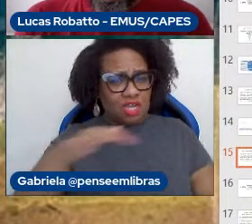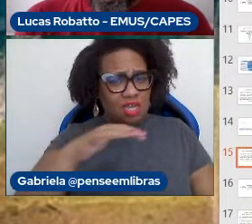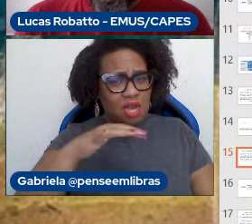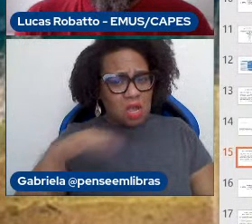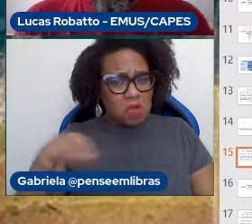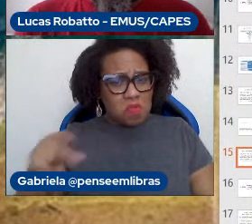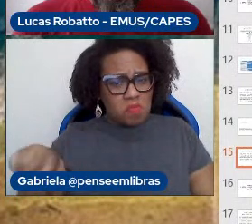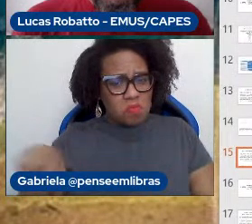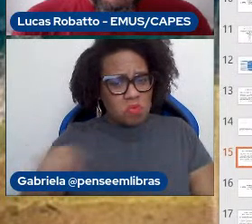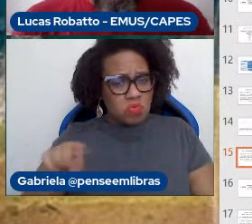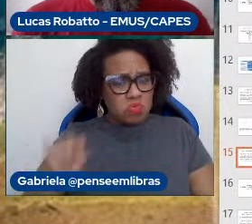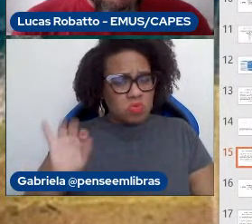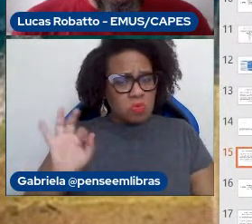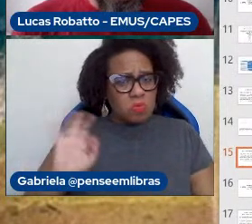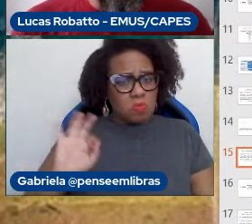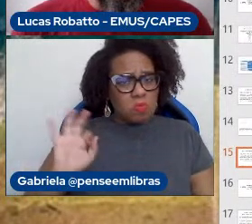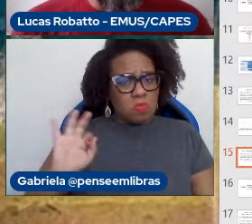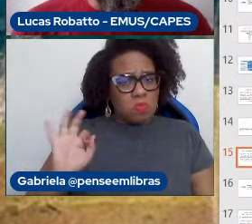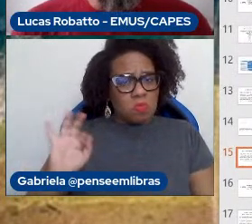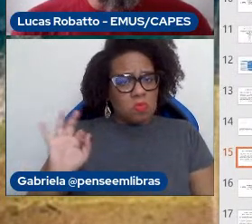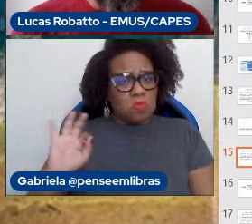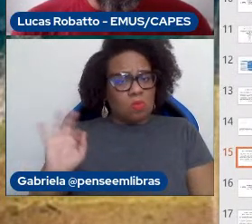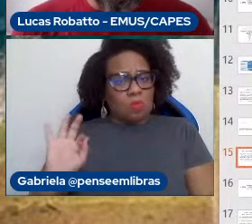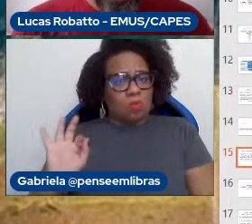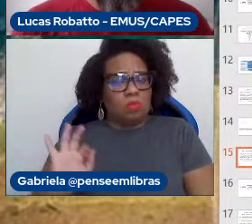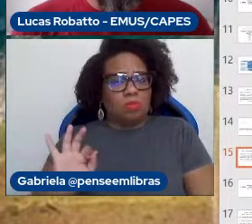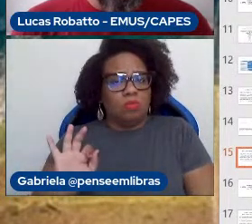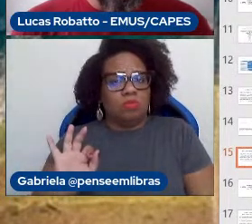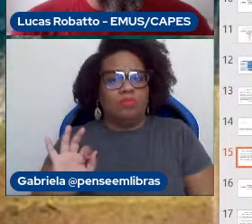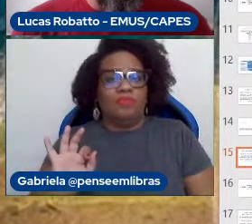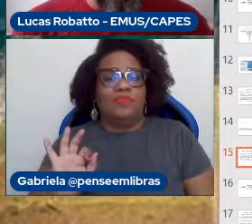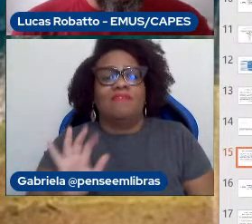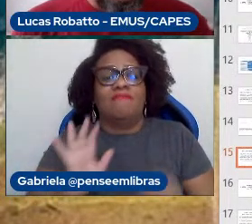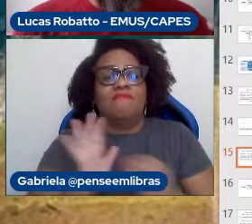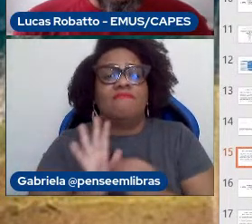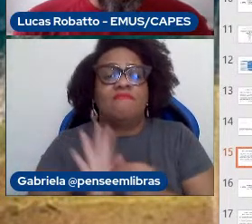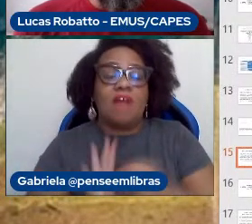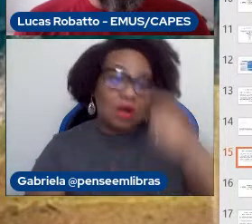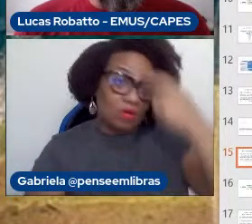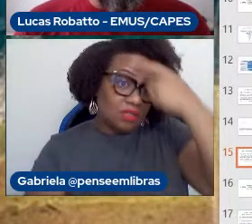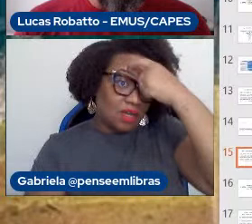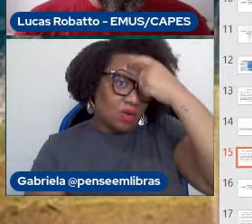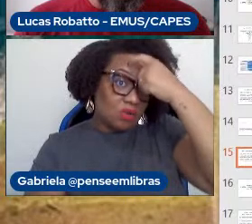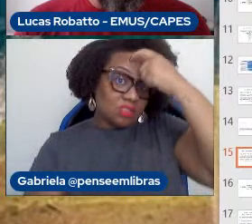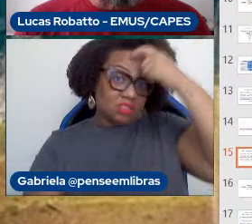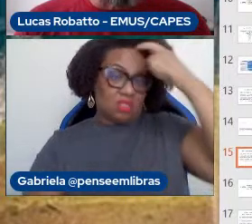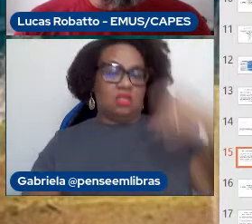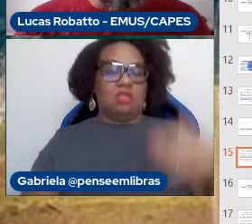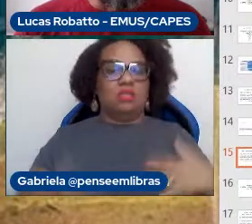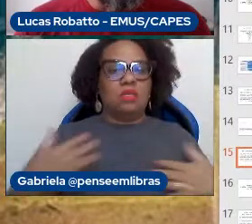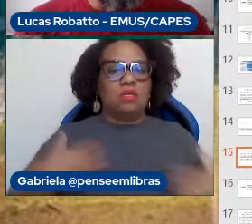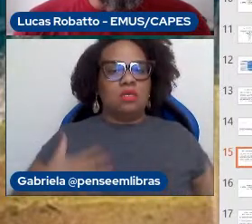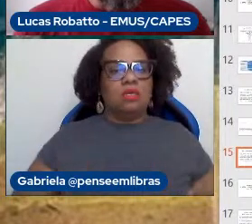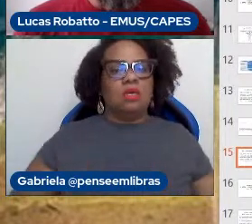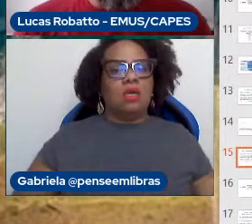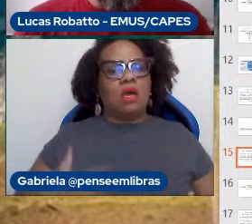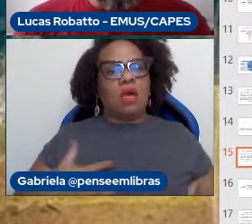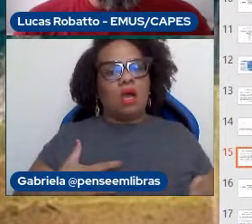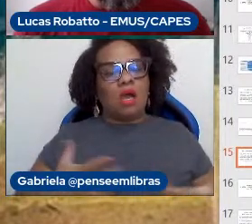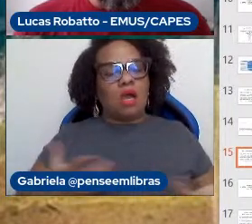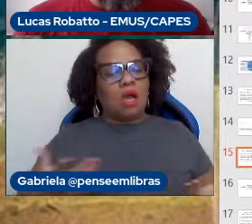E a falta de consciência corporal leva a que a gente comece a admitir